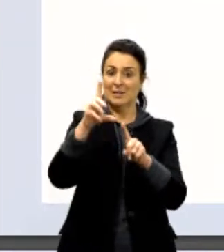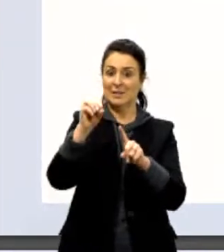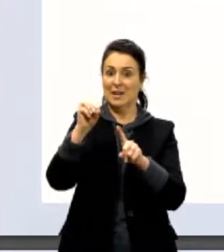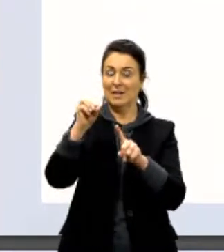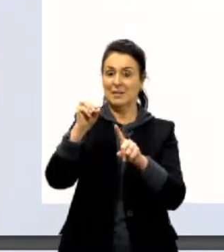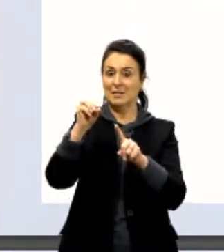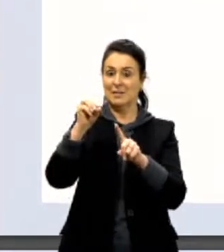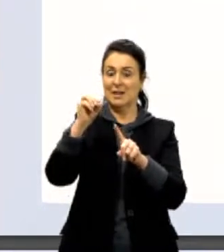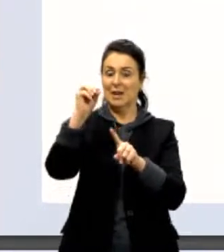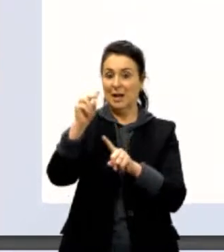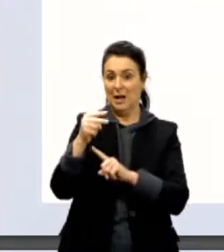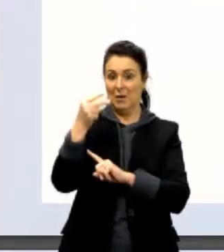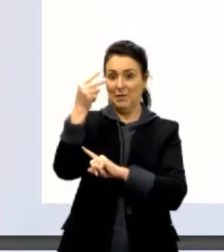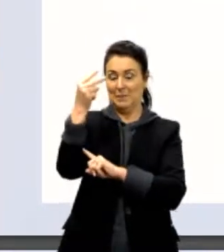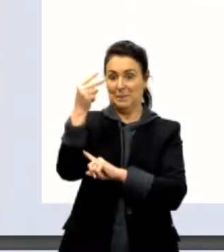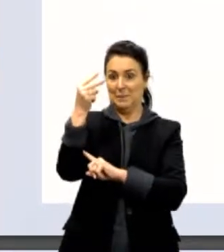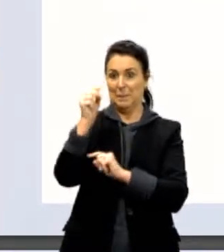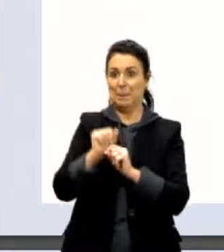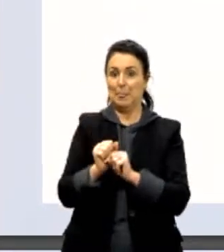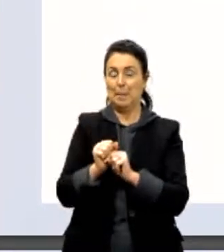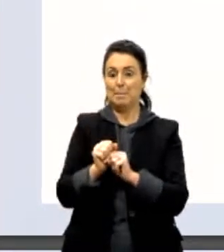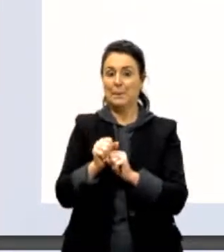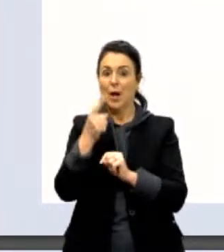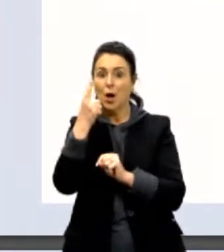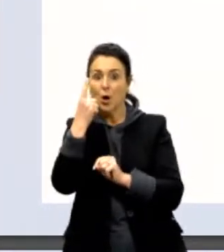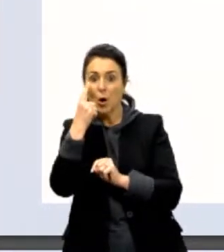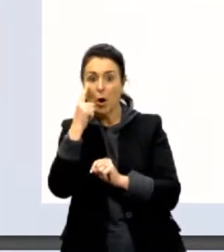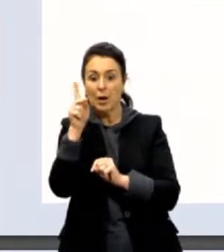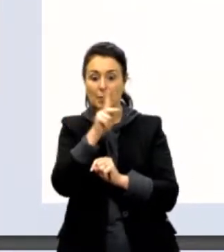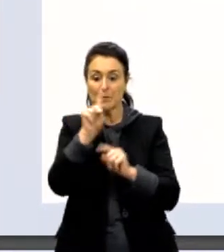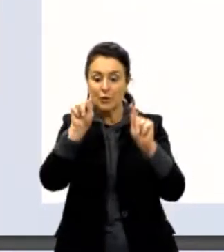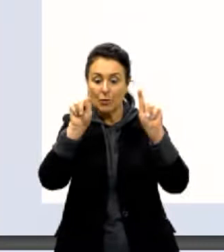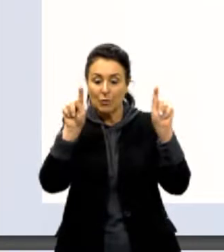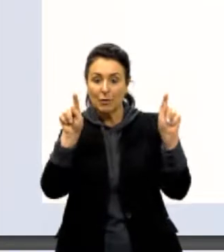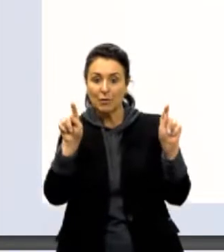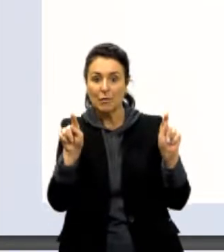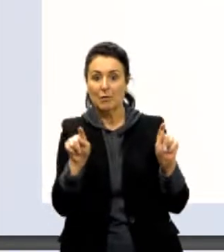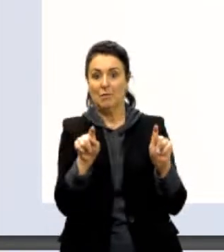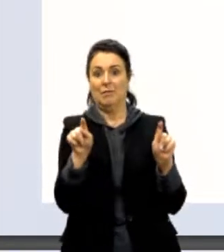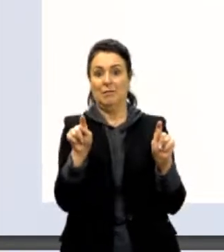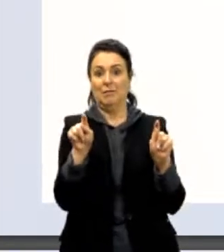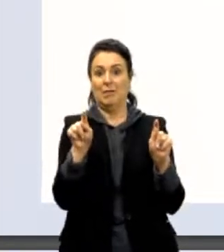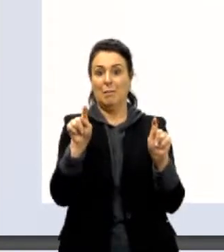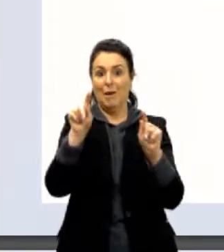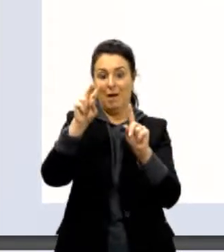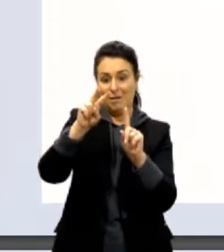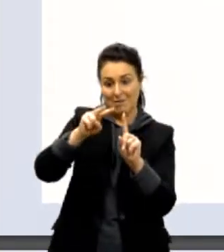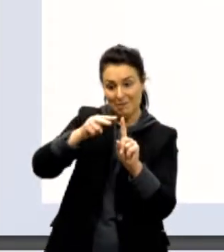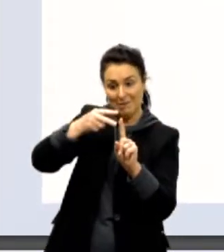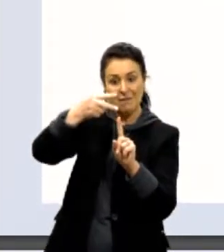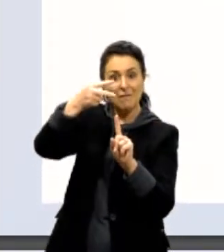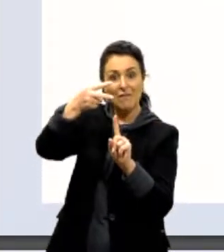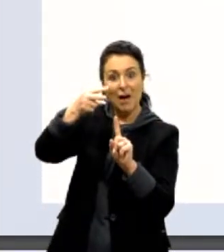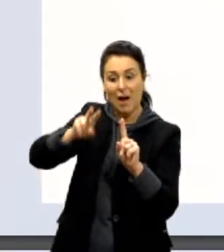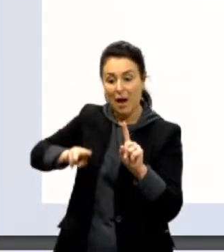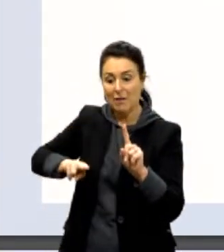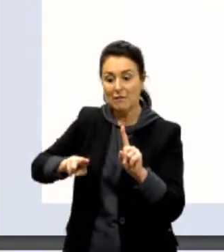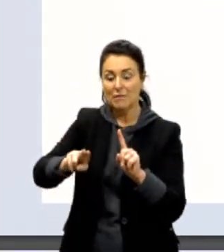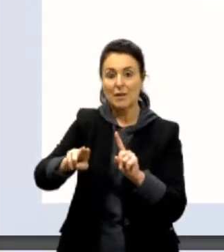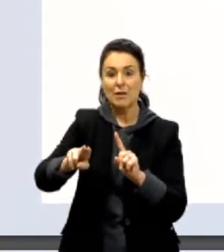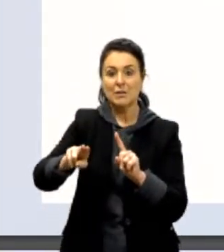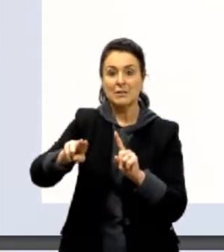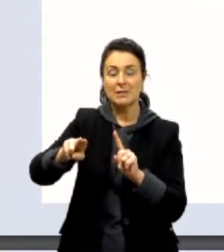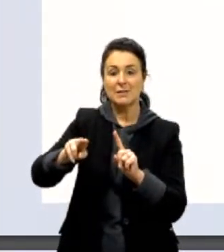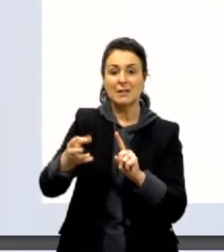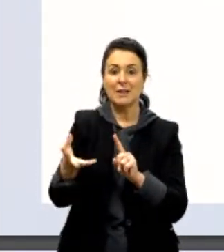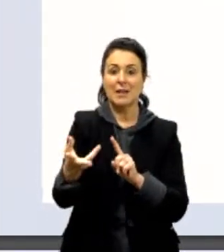Pessoal, reparem que eu usei parênteses para elevar a velocidade da luz ao quadrado, porque agora ela